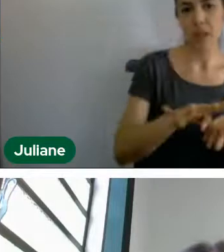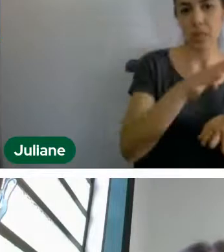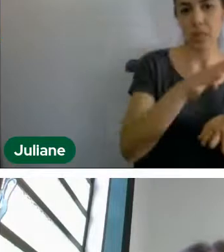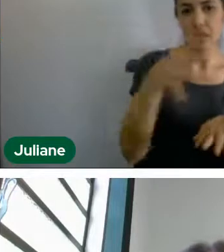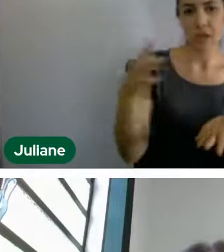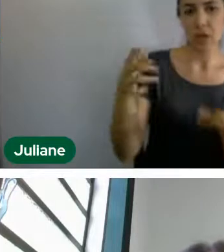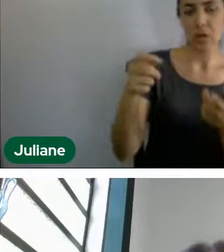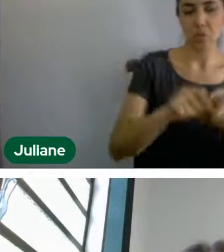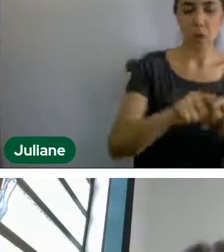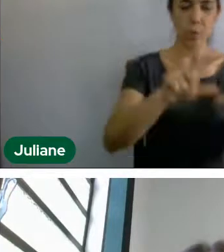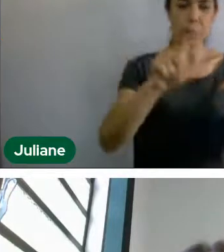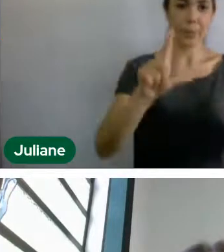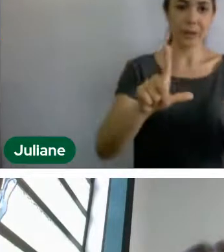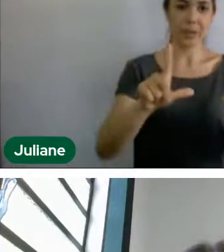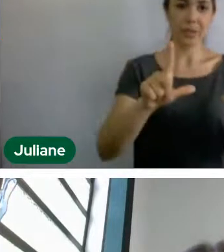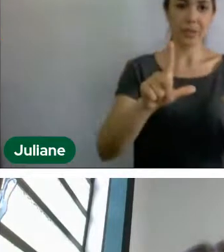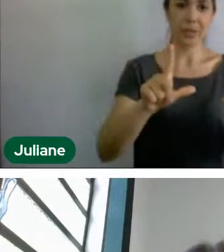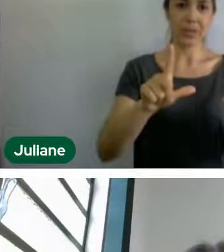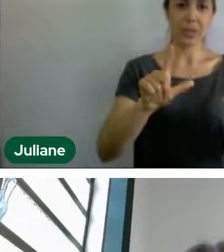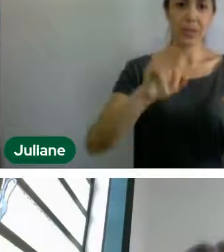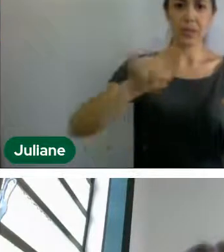A Ju Sara já saiu da sala?